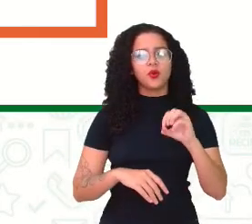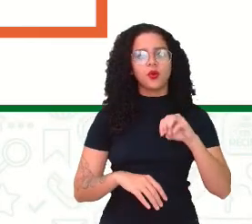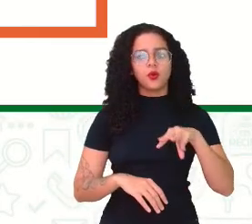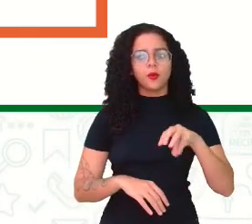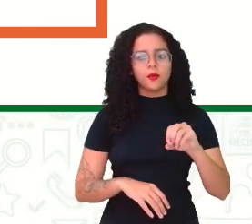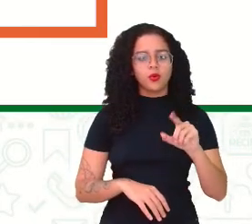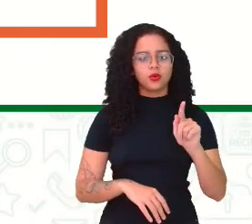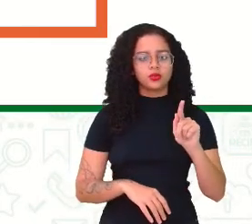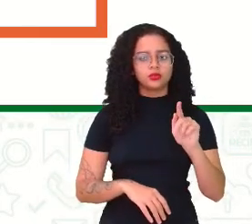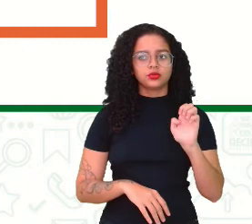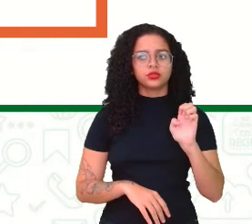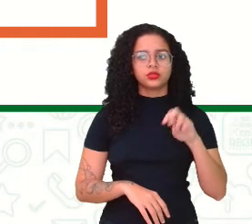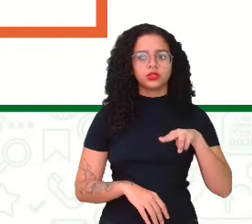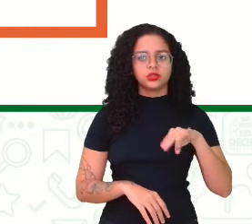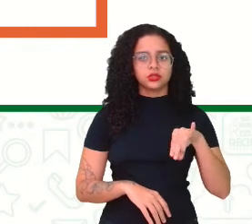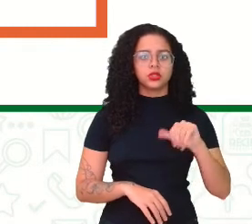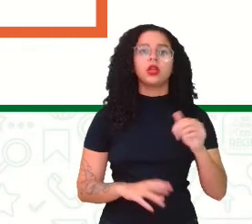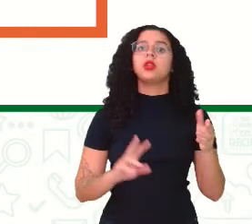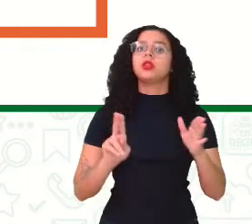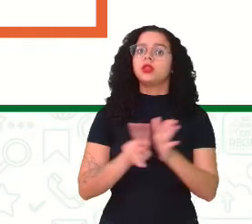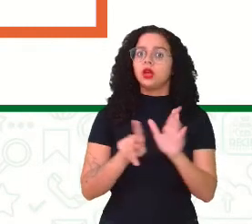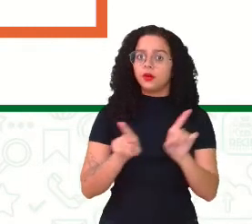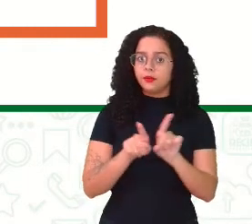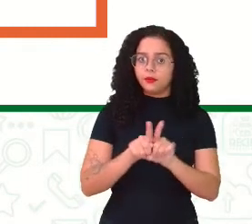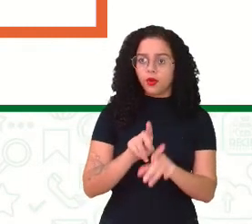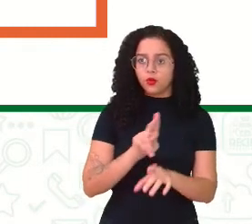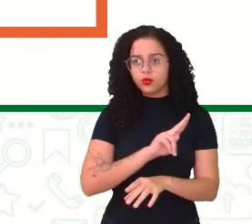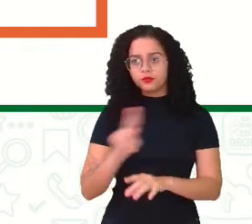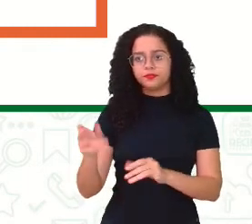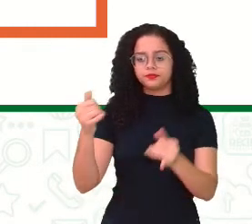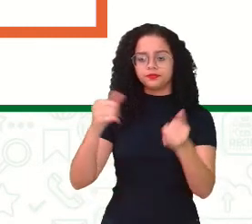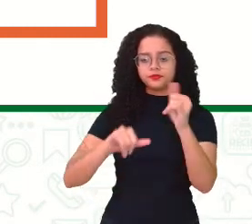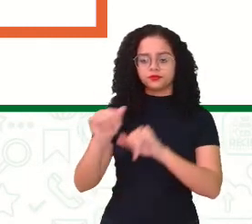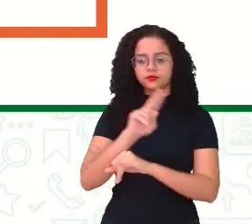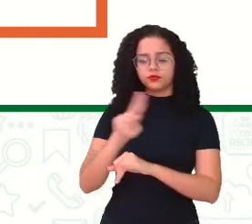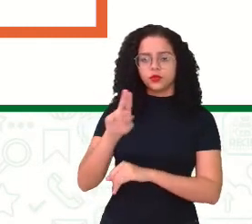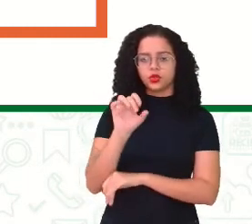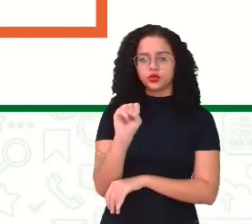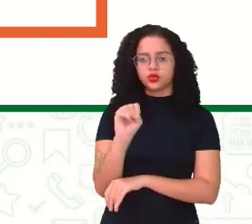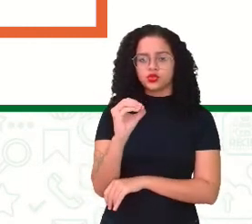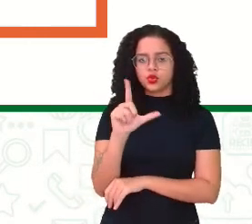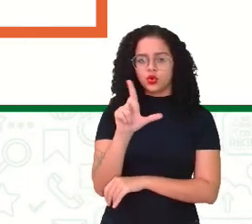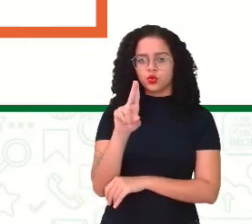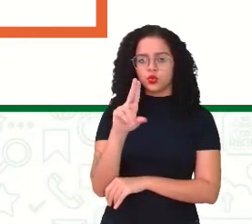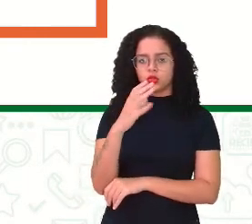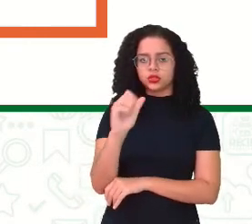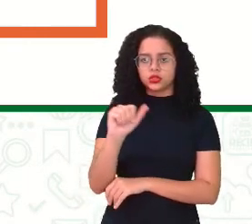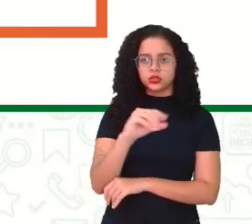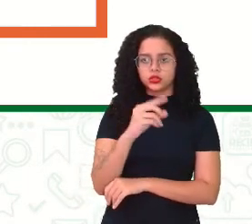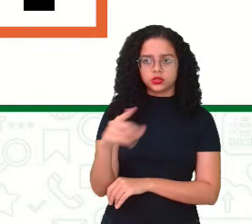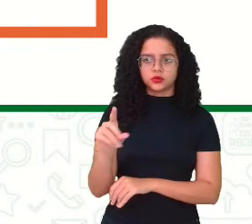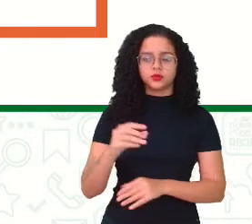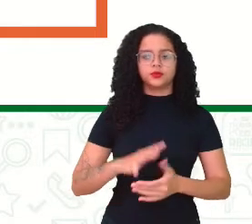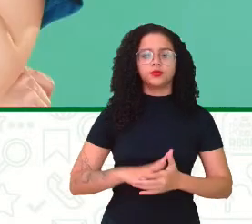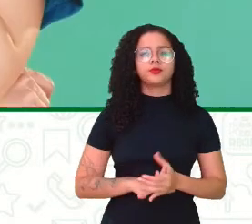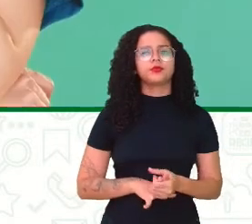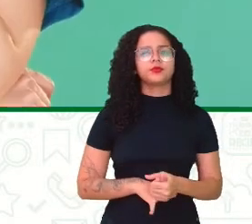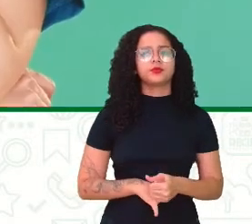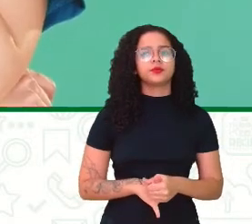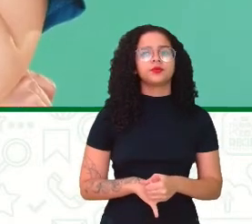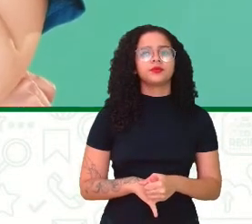chamada de solução. Então, mistura homogênea ou solução, certo?